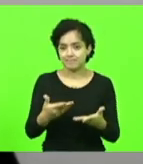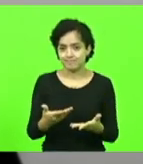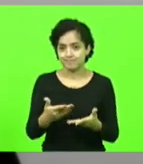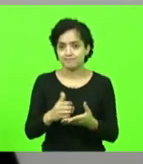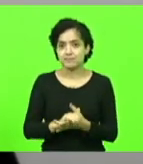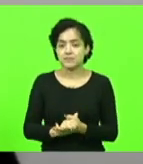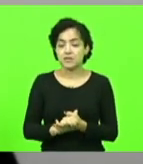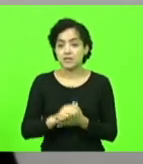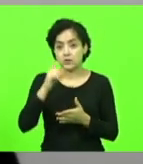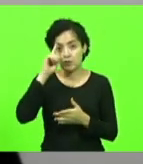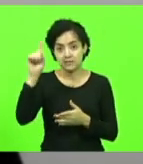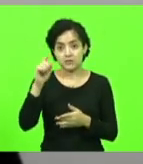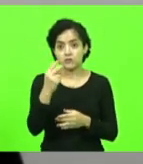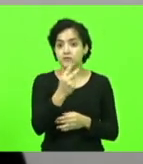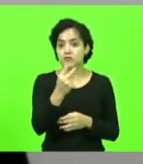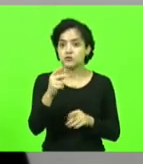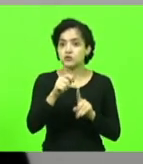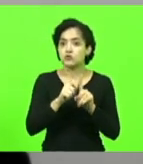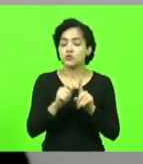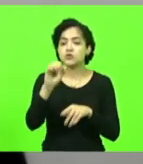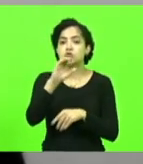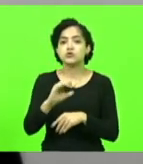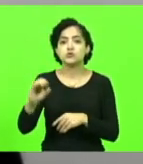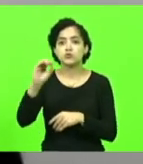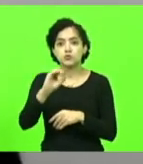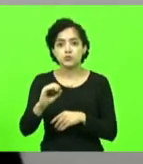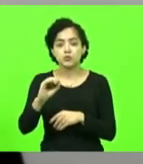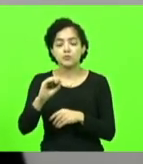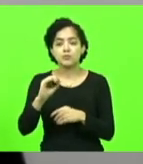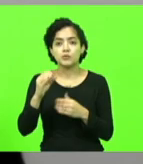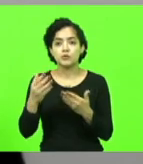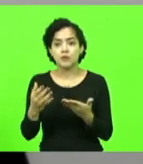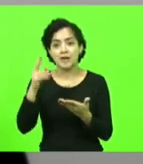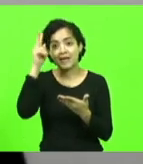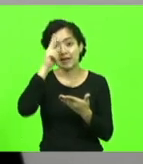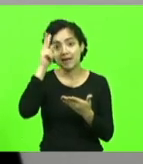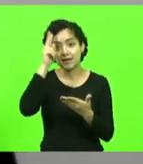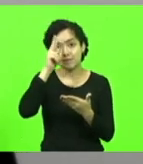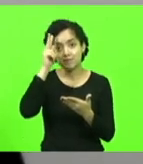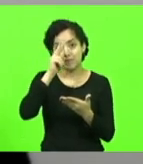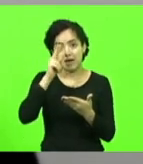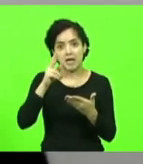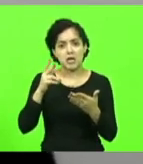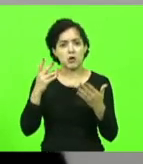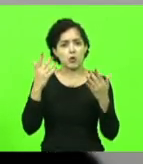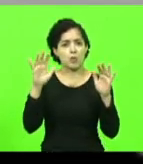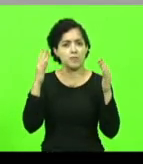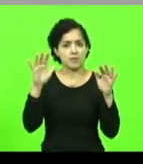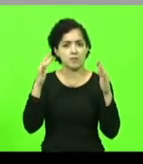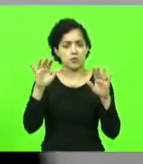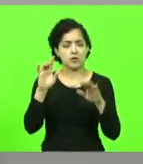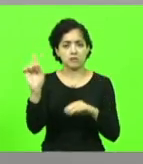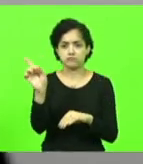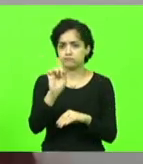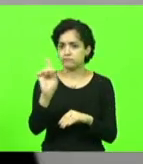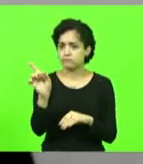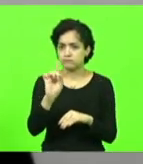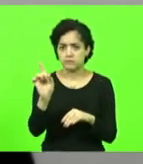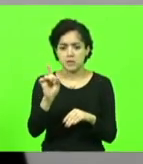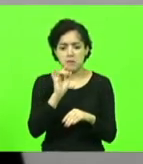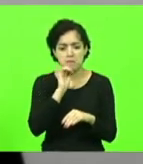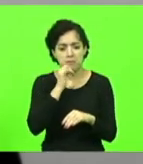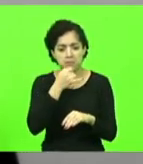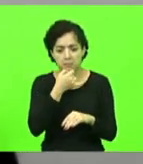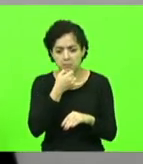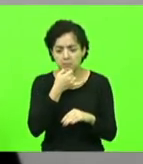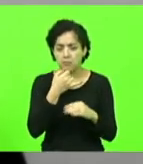data de 22 de outubro, que é uma data para a gente lembrar, não é para comemorar, pelo contrário, não é para lamentar que